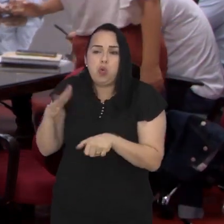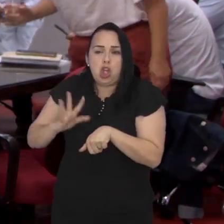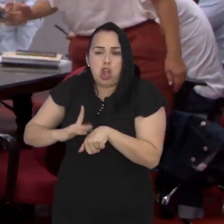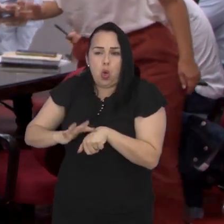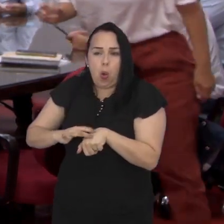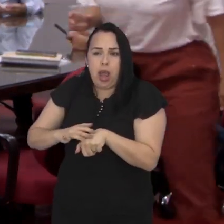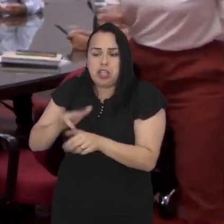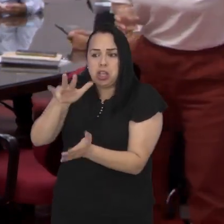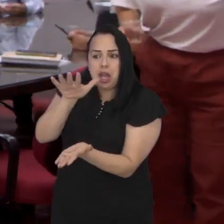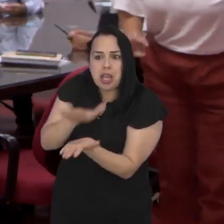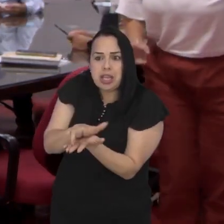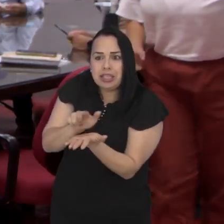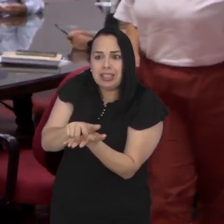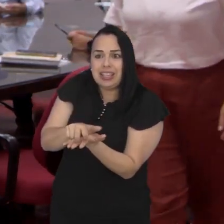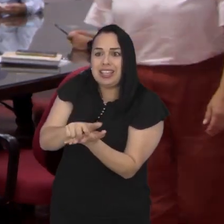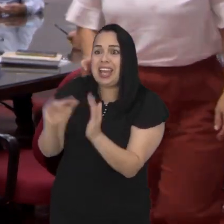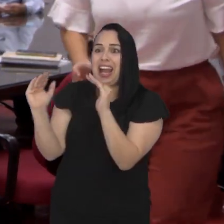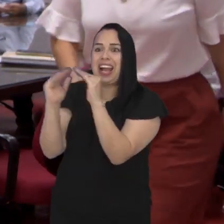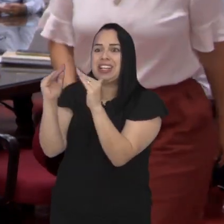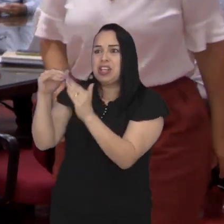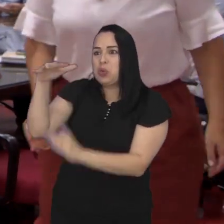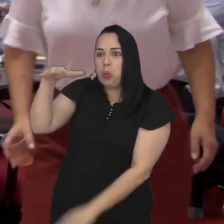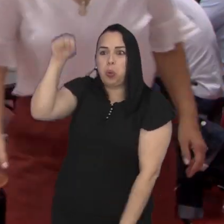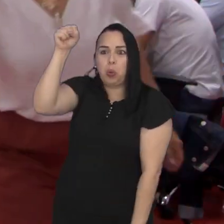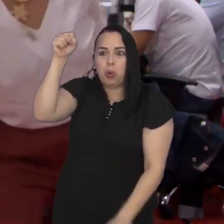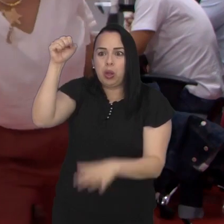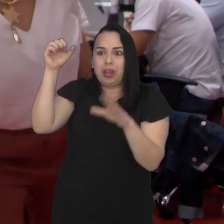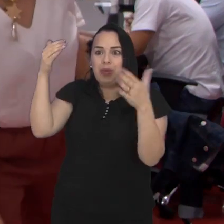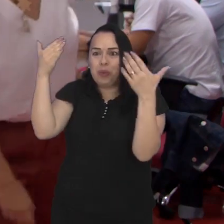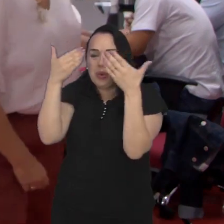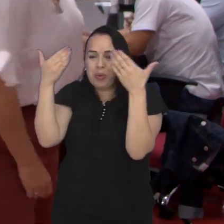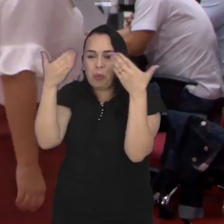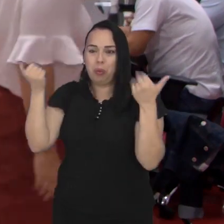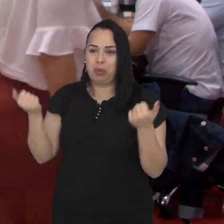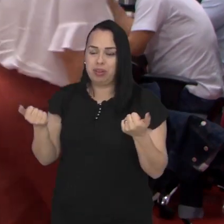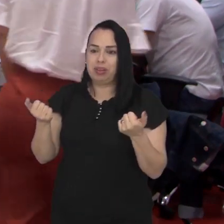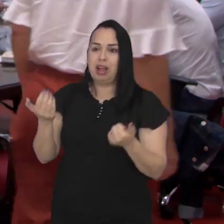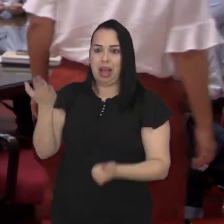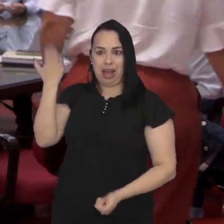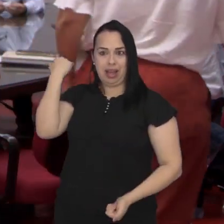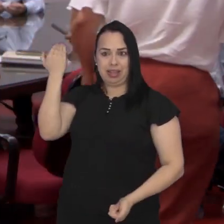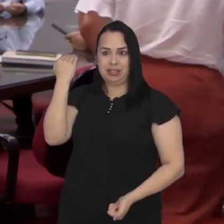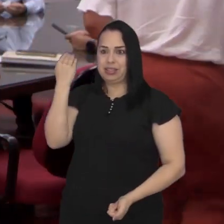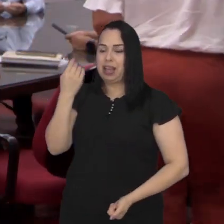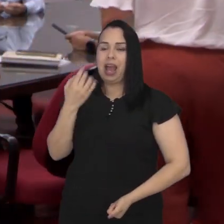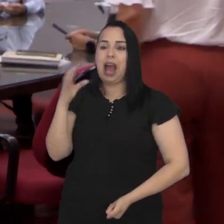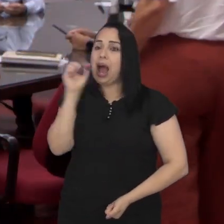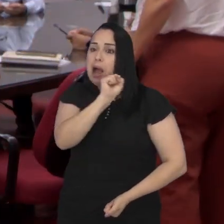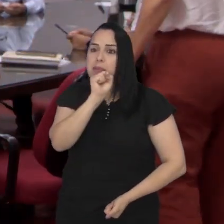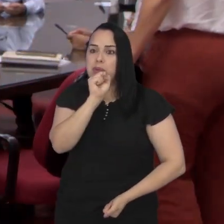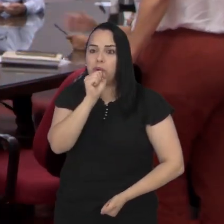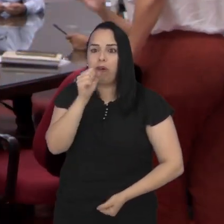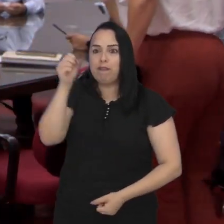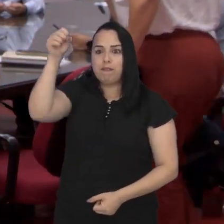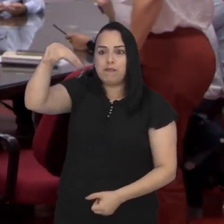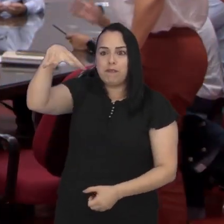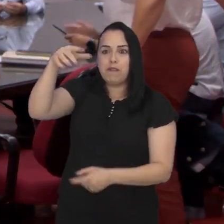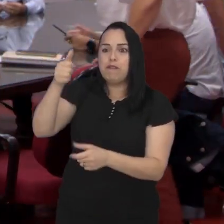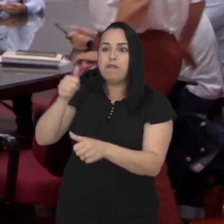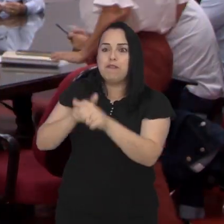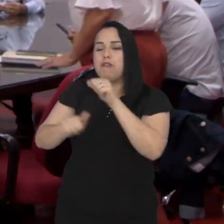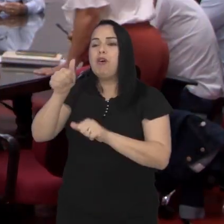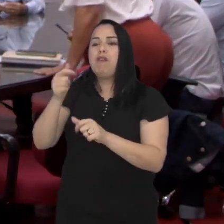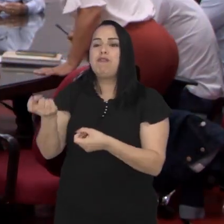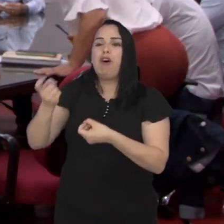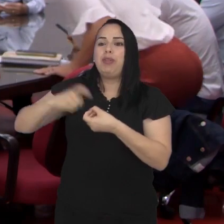seríssimos, no escuro. Então, um evento que demorava 4, 5 horas para restabelecer a rede, agora está demorando